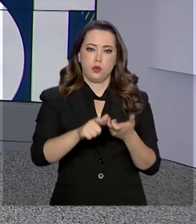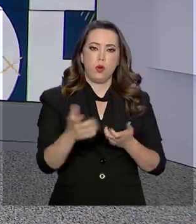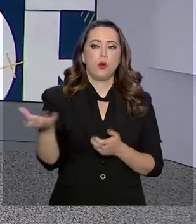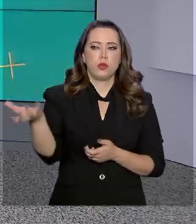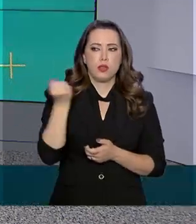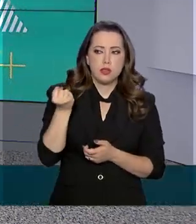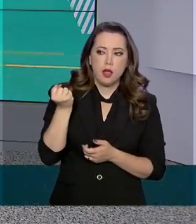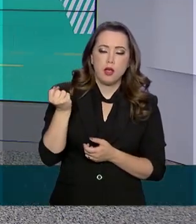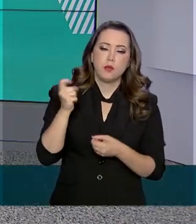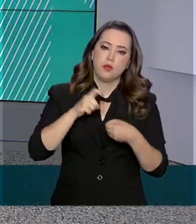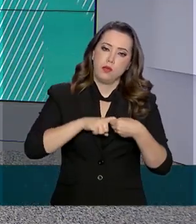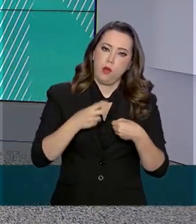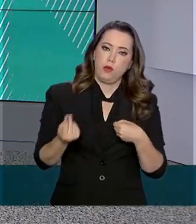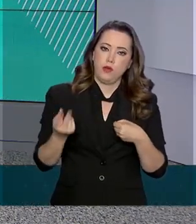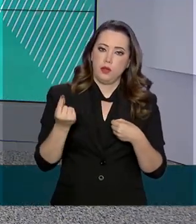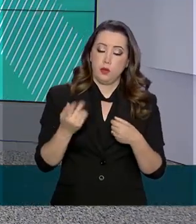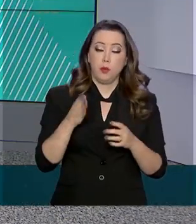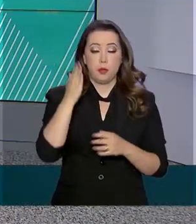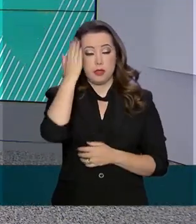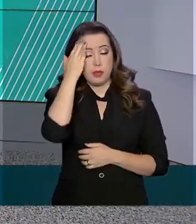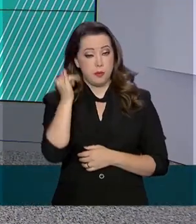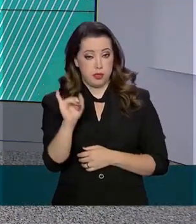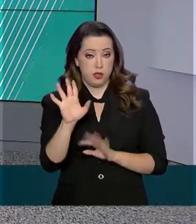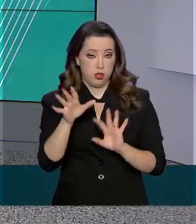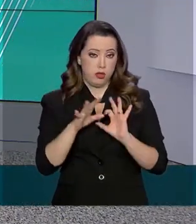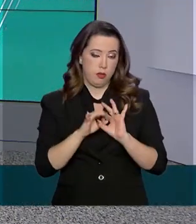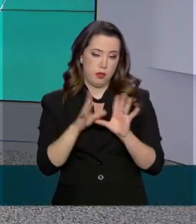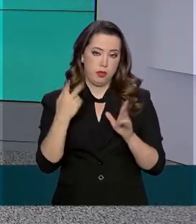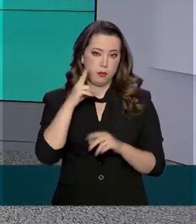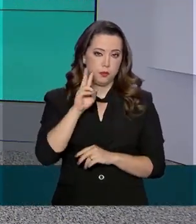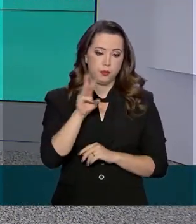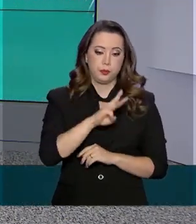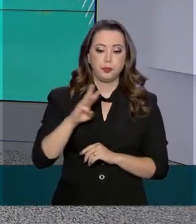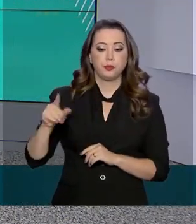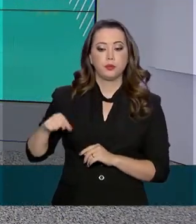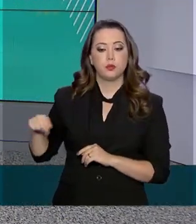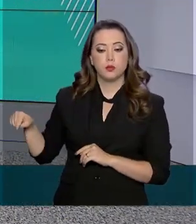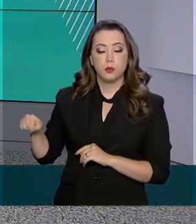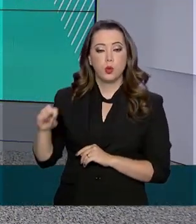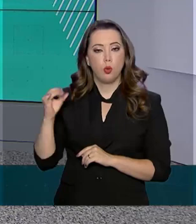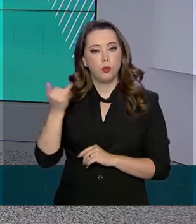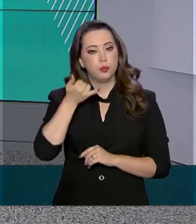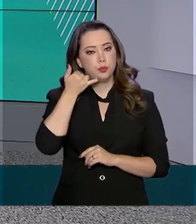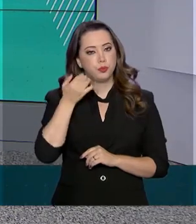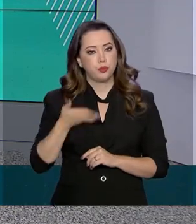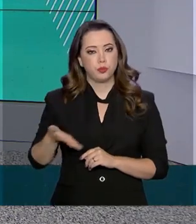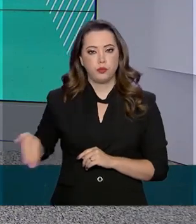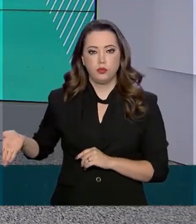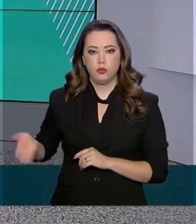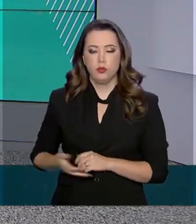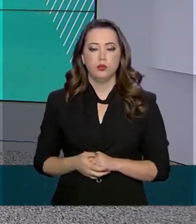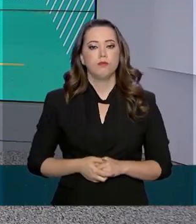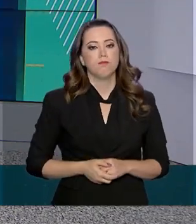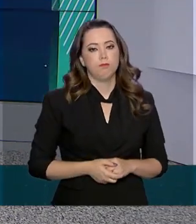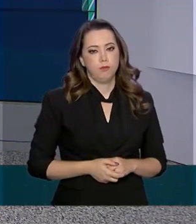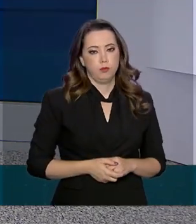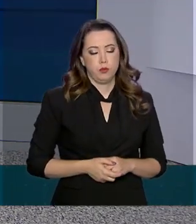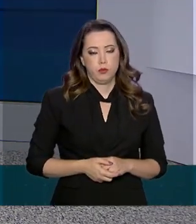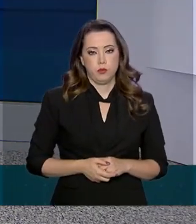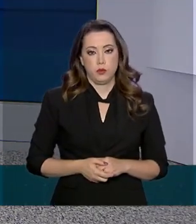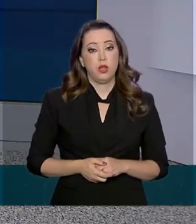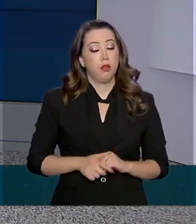a declaração liberada, o contribuinte deve acessar a página da Receita na internet ou ligar para o Receita Fone, o número é